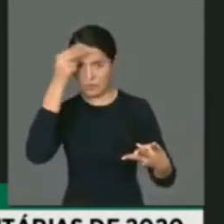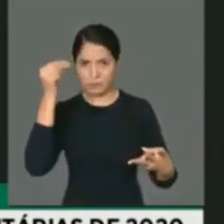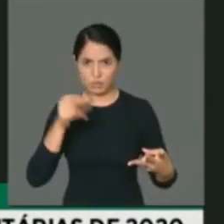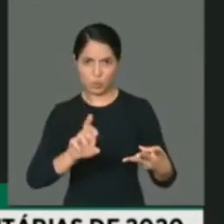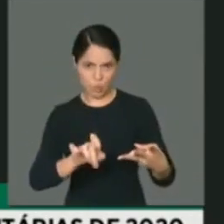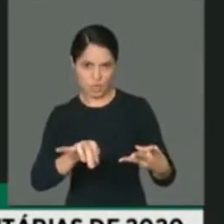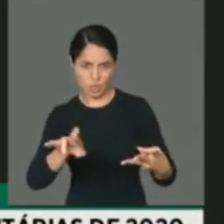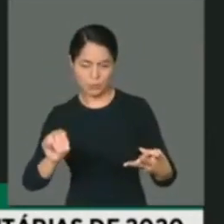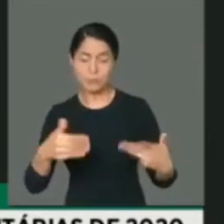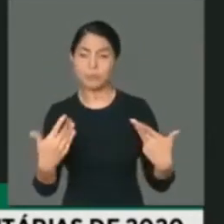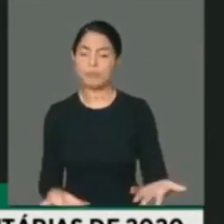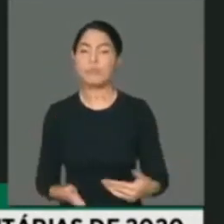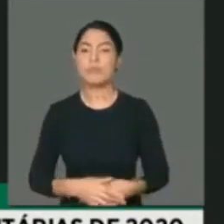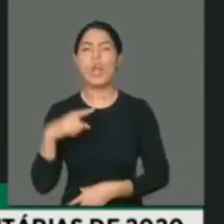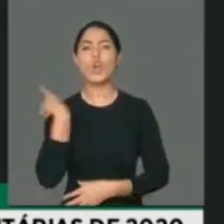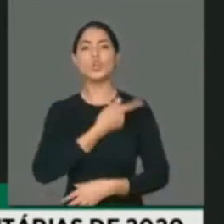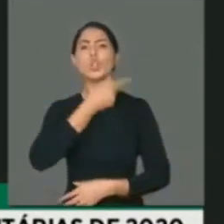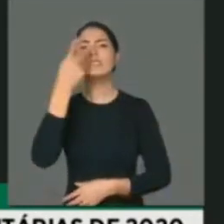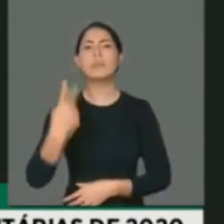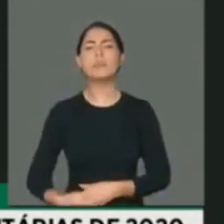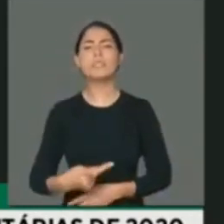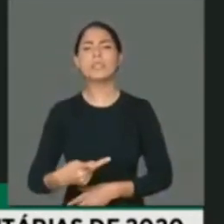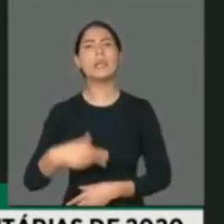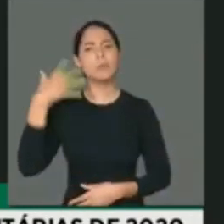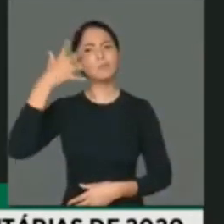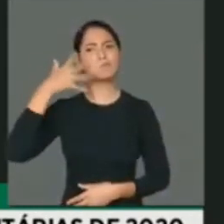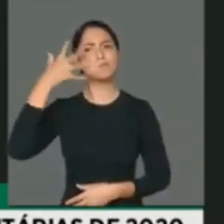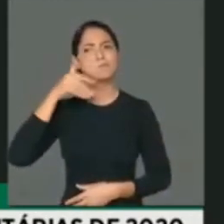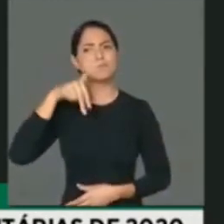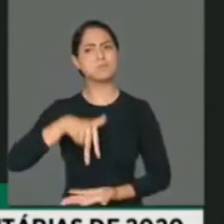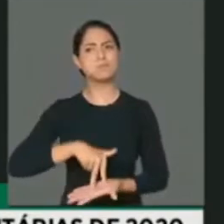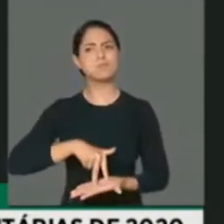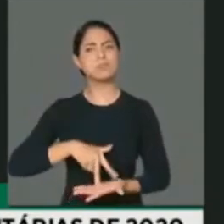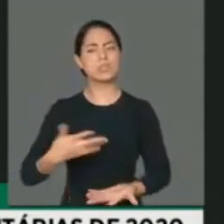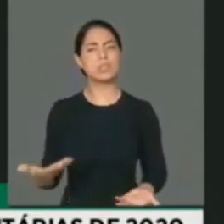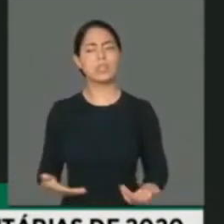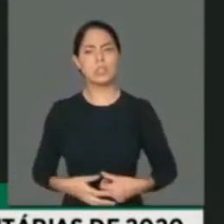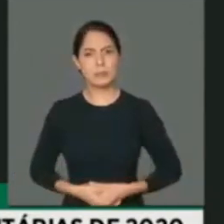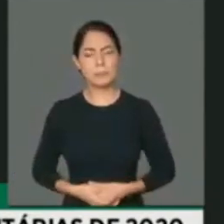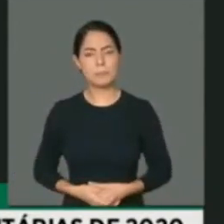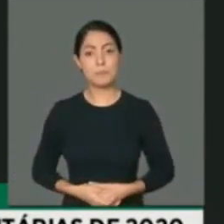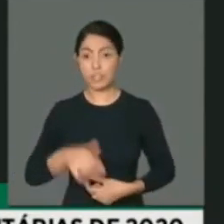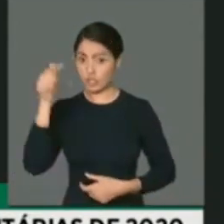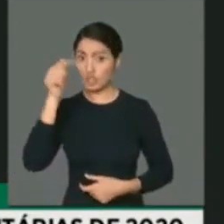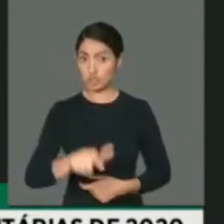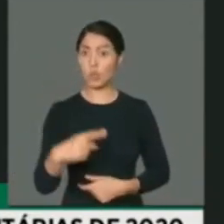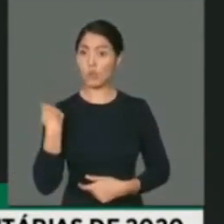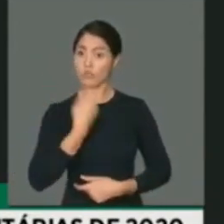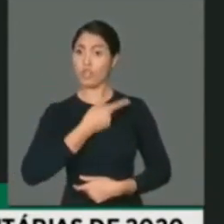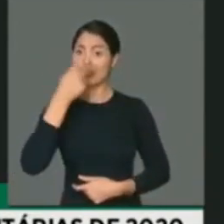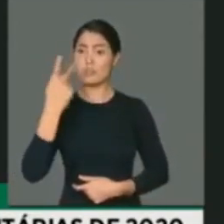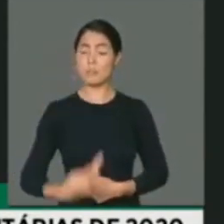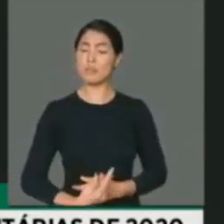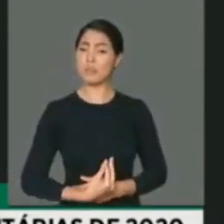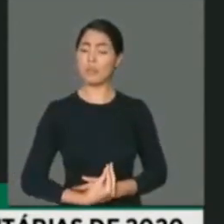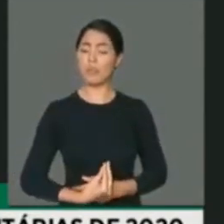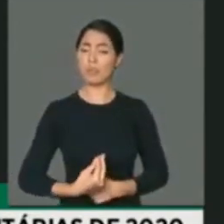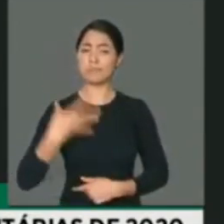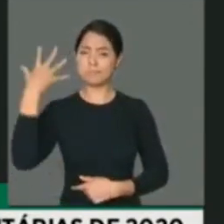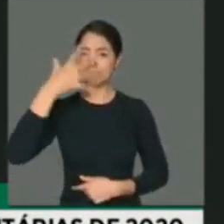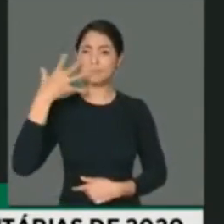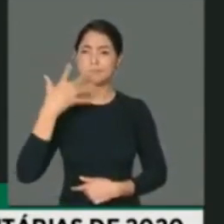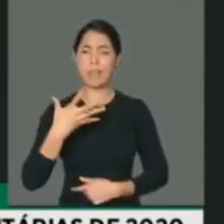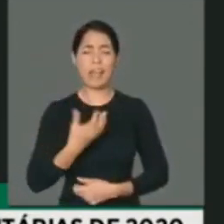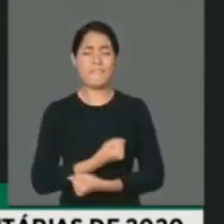estamos aqui agora podendo ter fala, poder estar mais uma vez dando voz a milhões